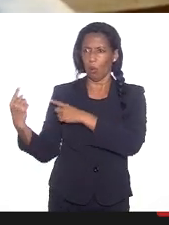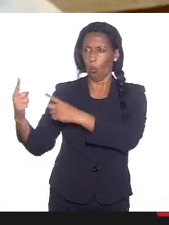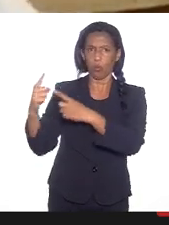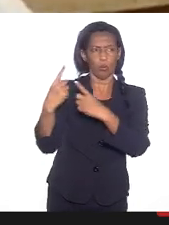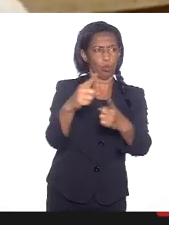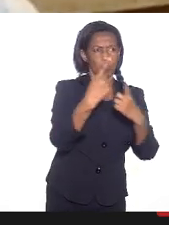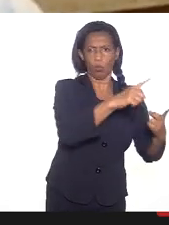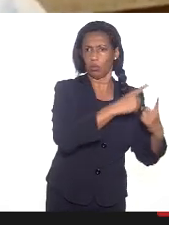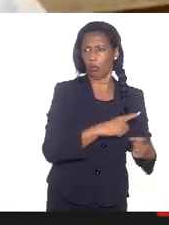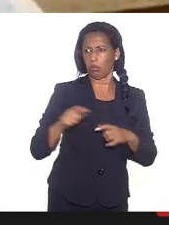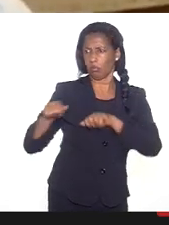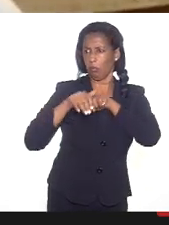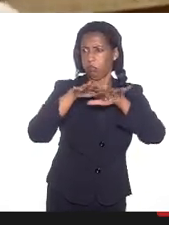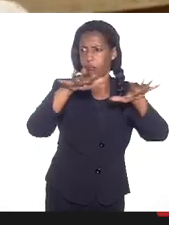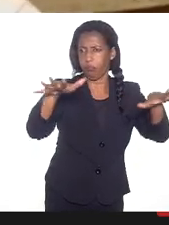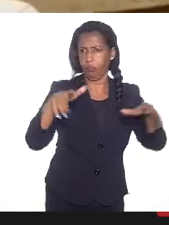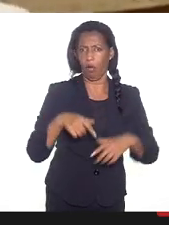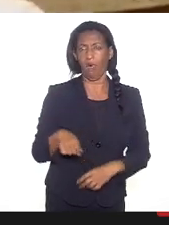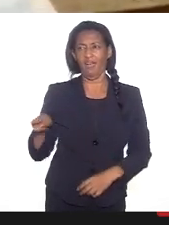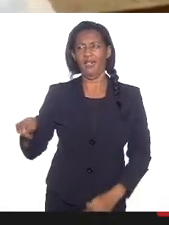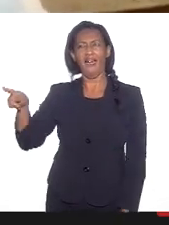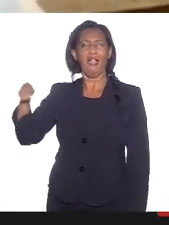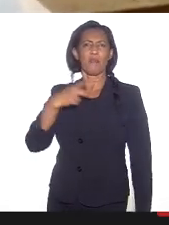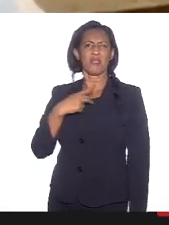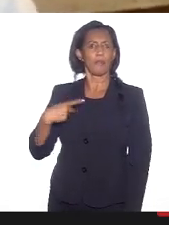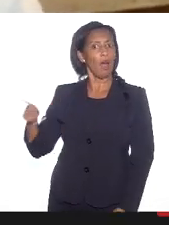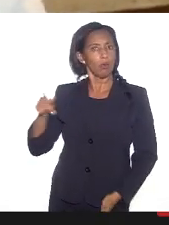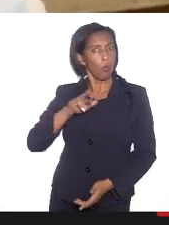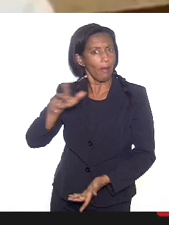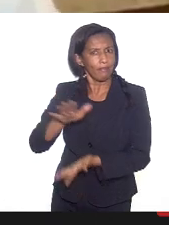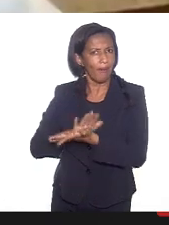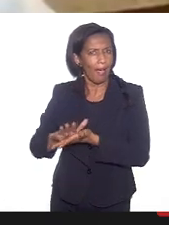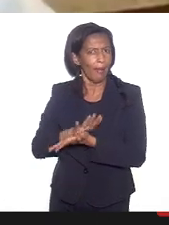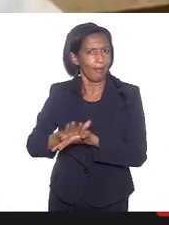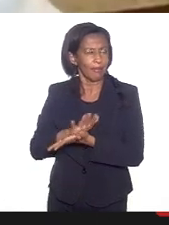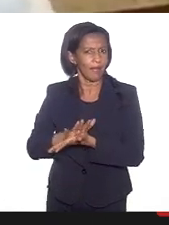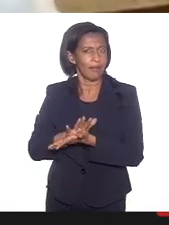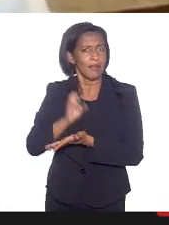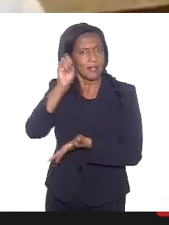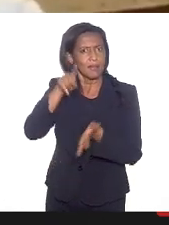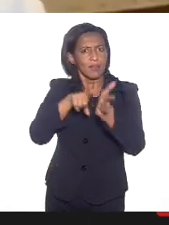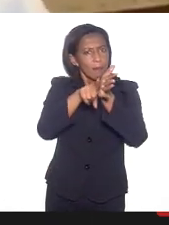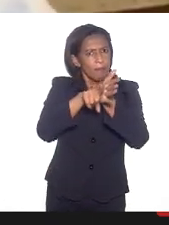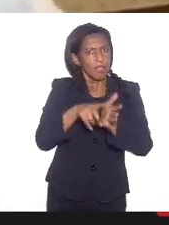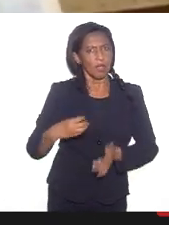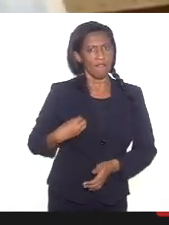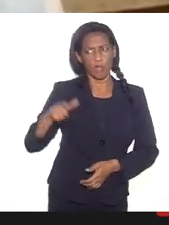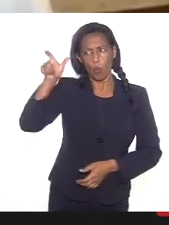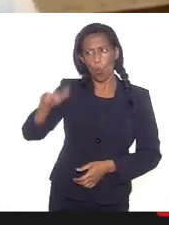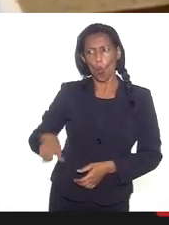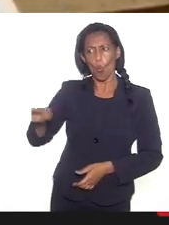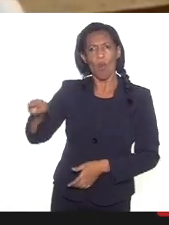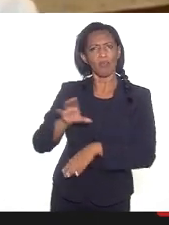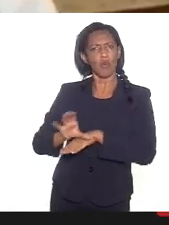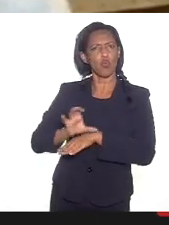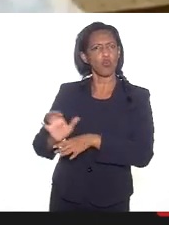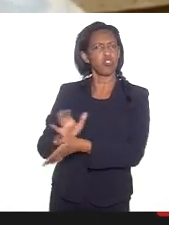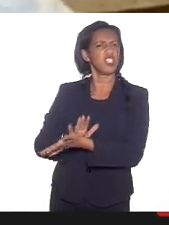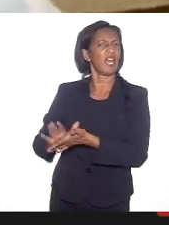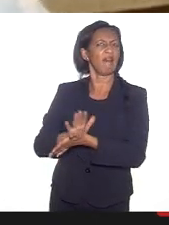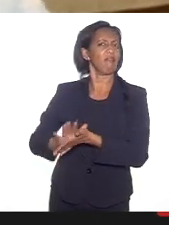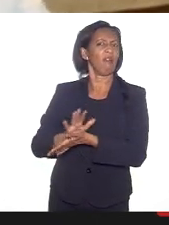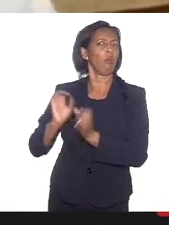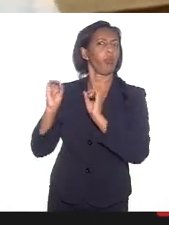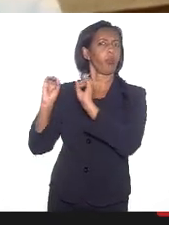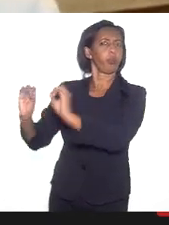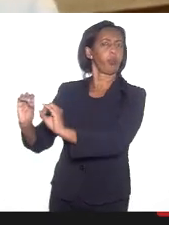pega o cara, ah, mas ele é pastor e é nada, se você pesquisar, o cara não é pastor droga nenhuma, não fez curso de droga nenhuma, pastor é uma obra,